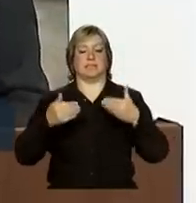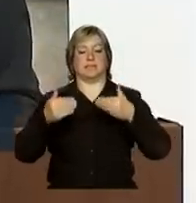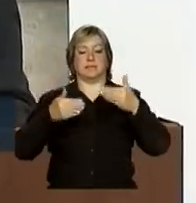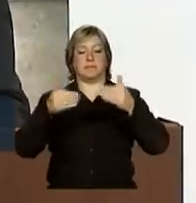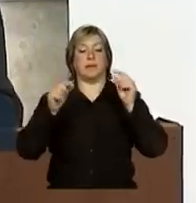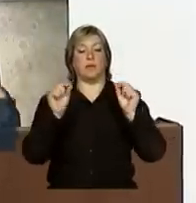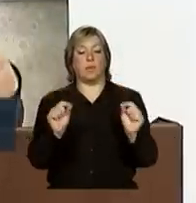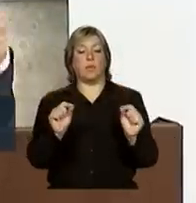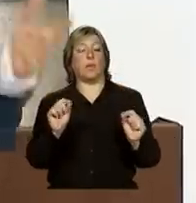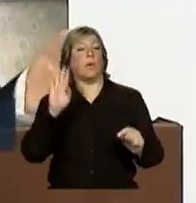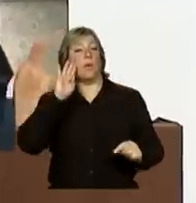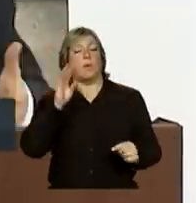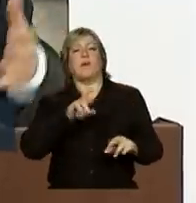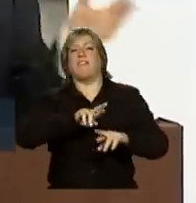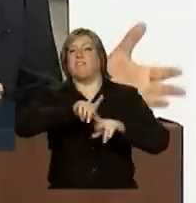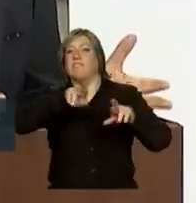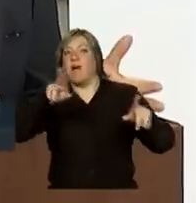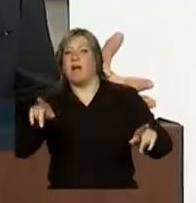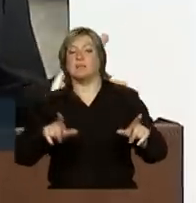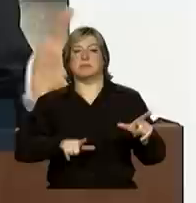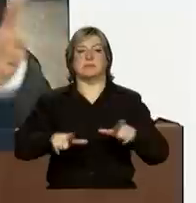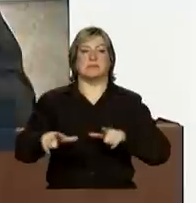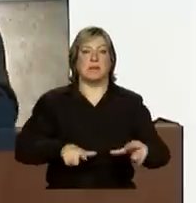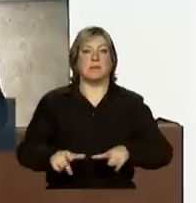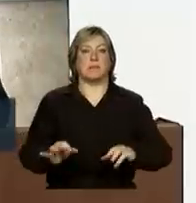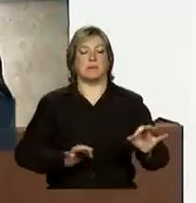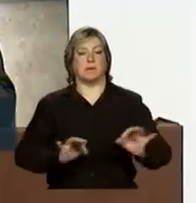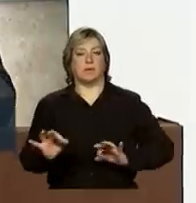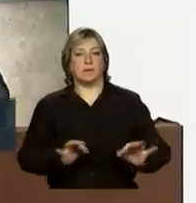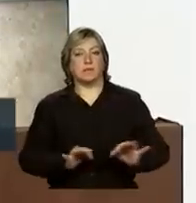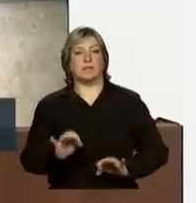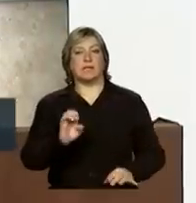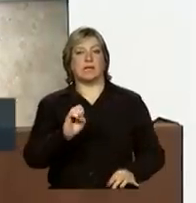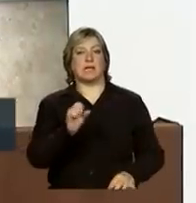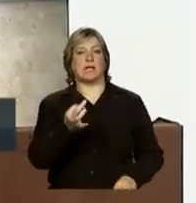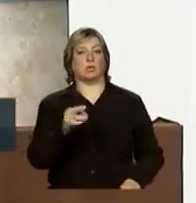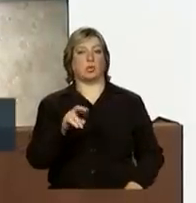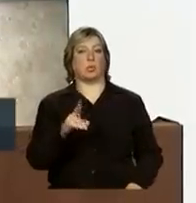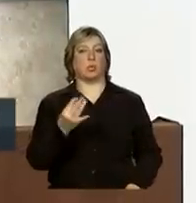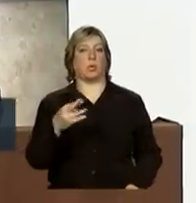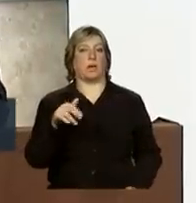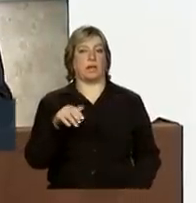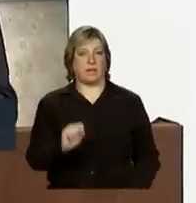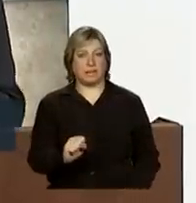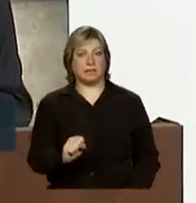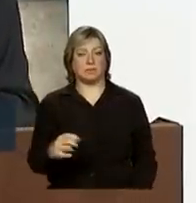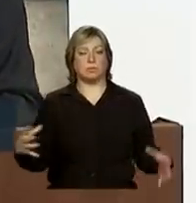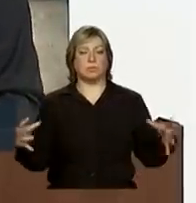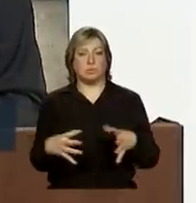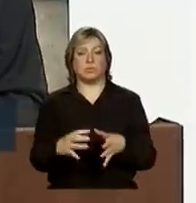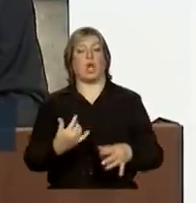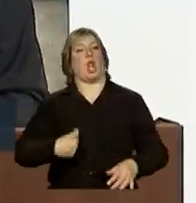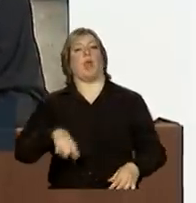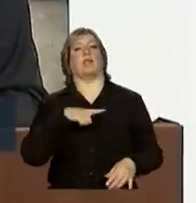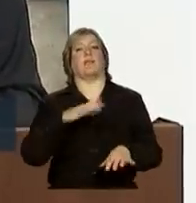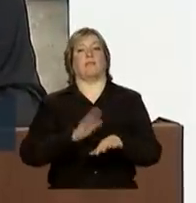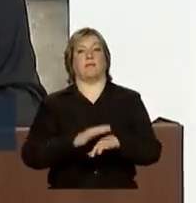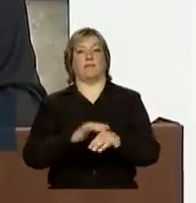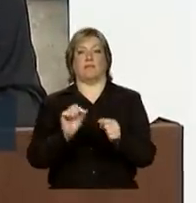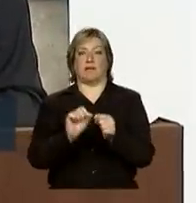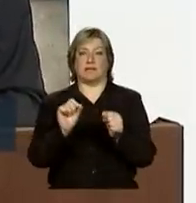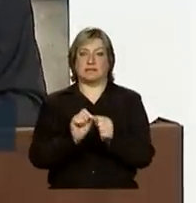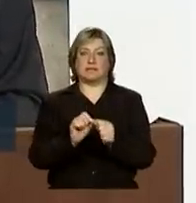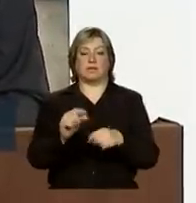a uma série de medidas estruturais e conjunturais que nós temos tomado durante